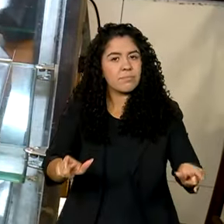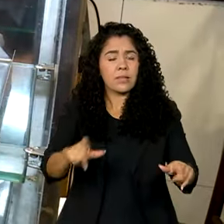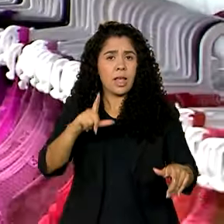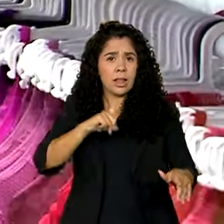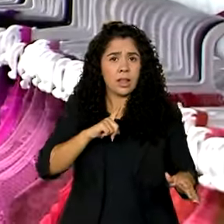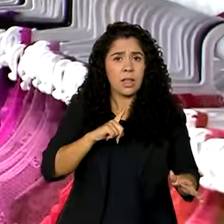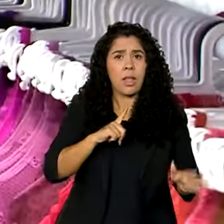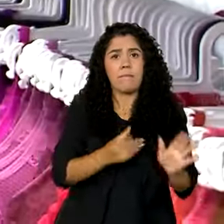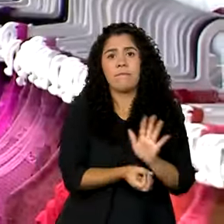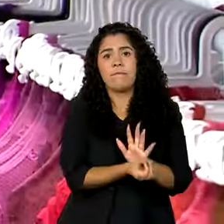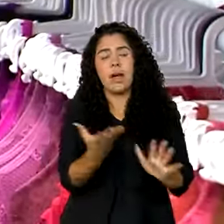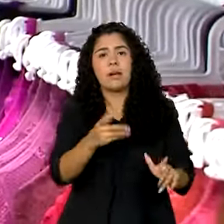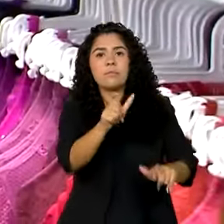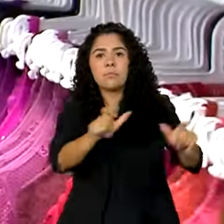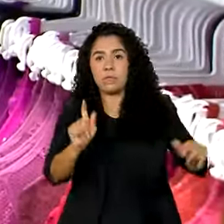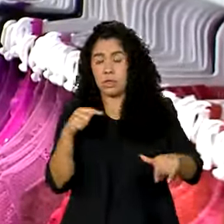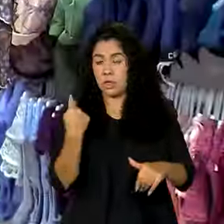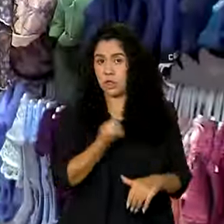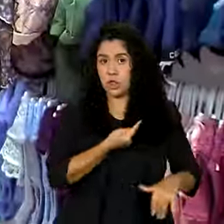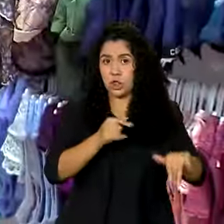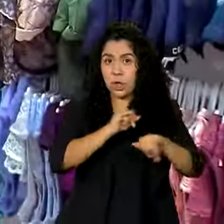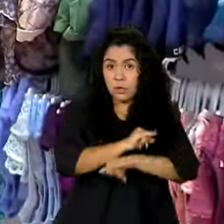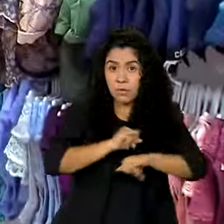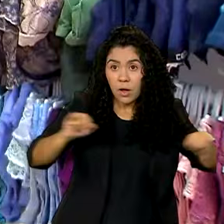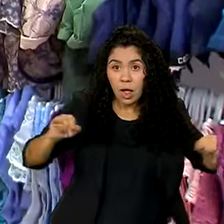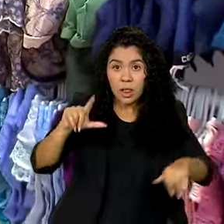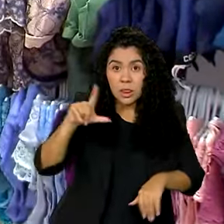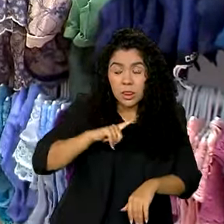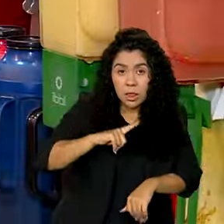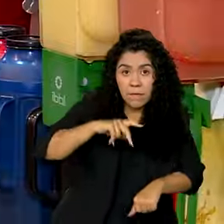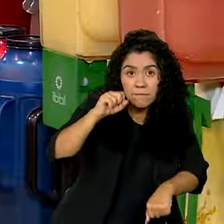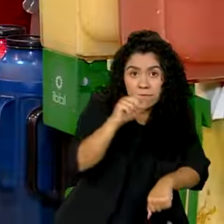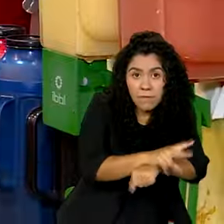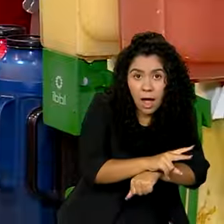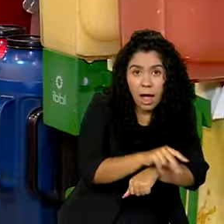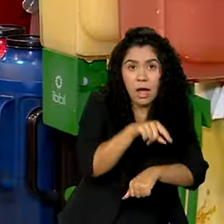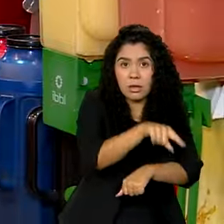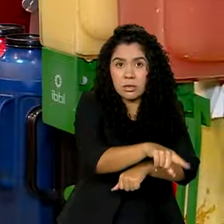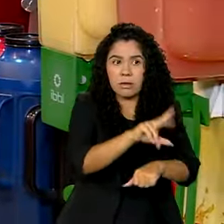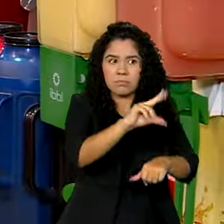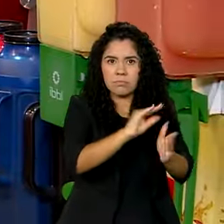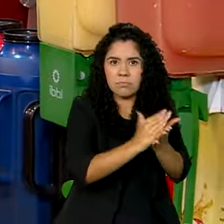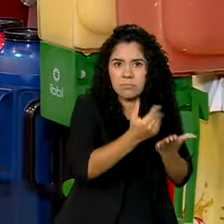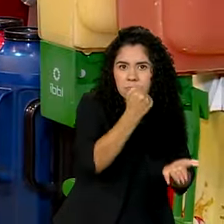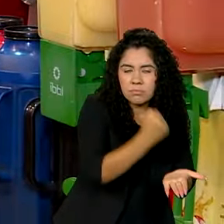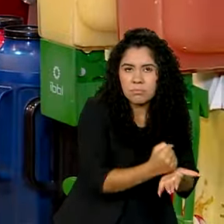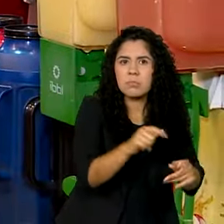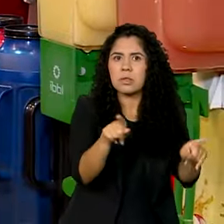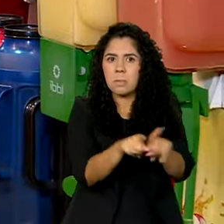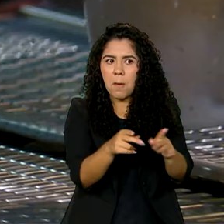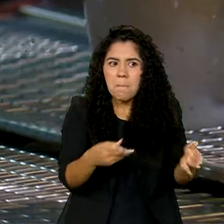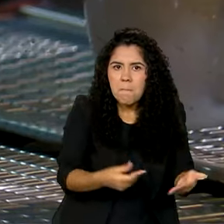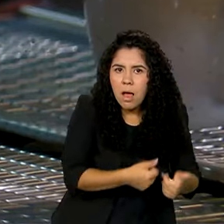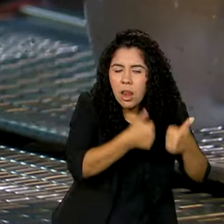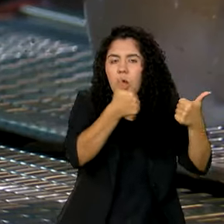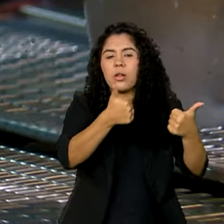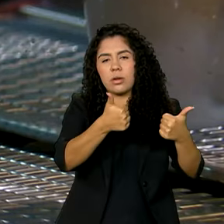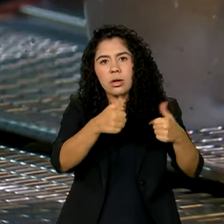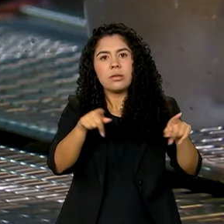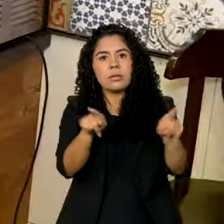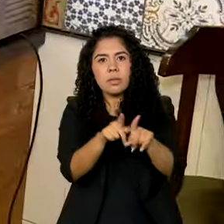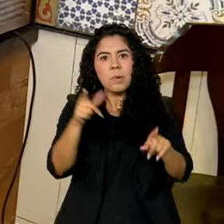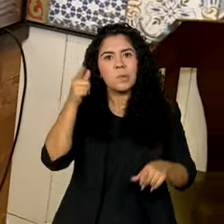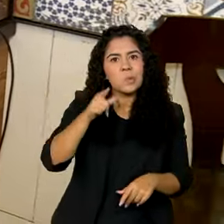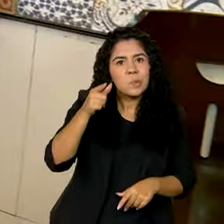nós, ao anunciar que tem emprego formal, que está melhorando, que é possível falar em ganho